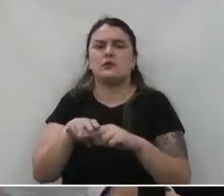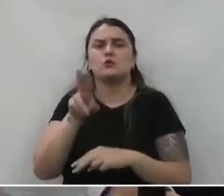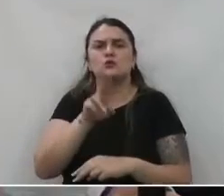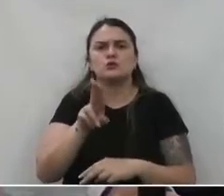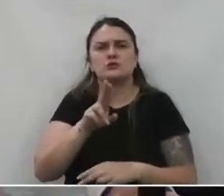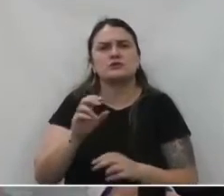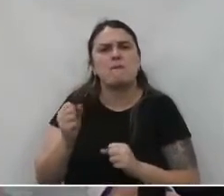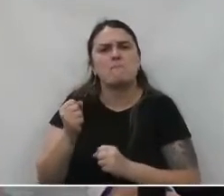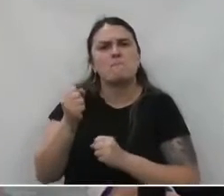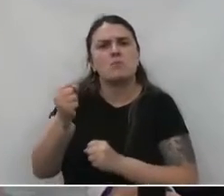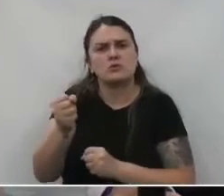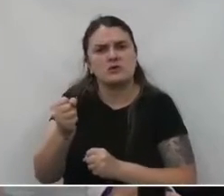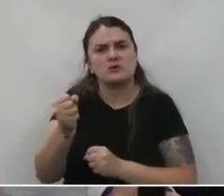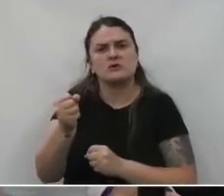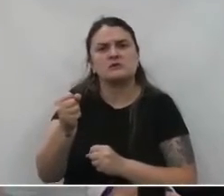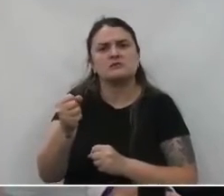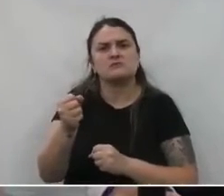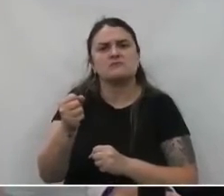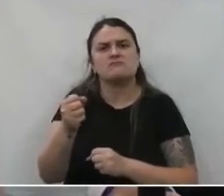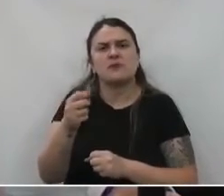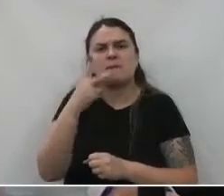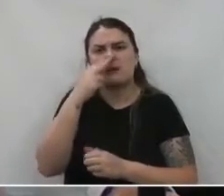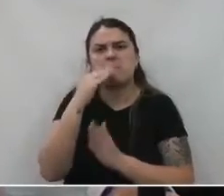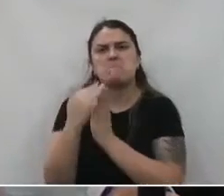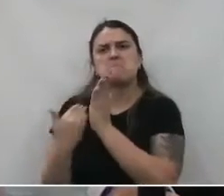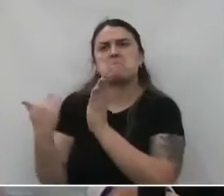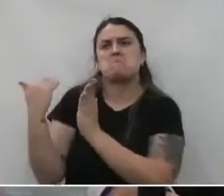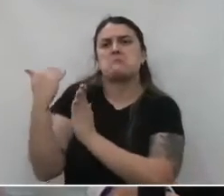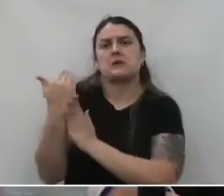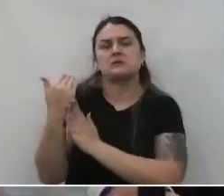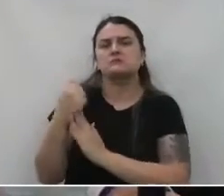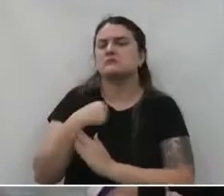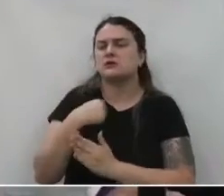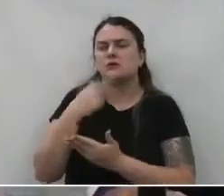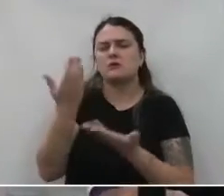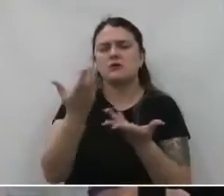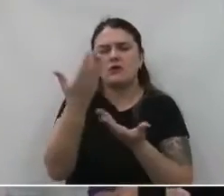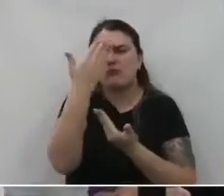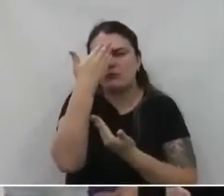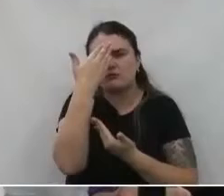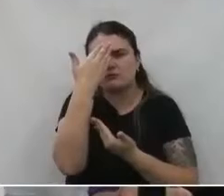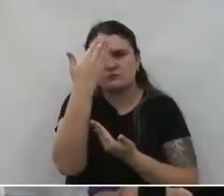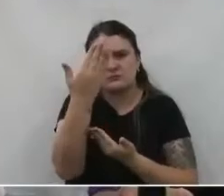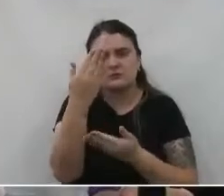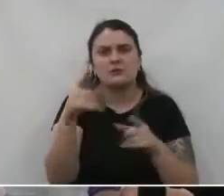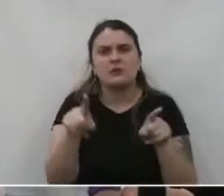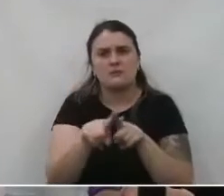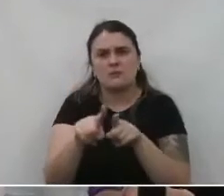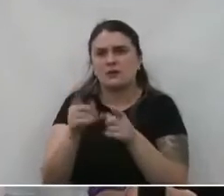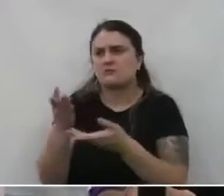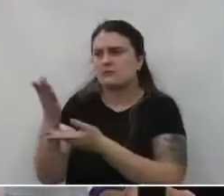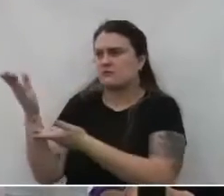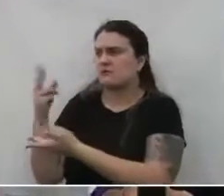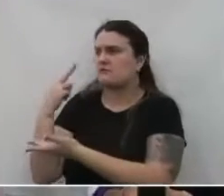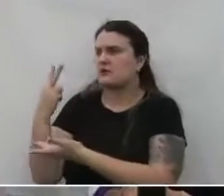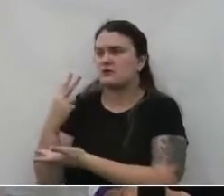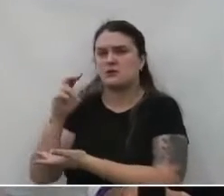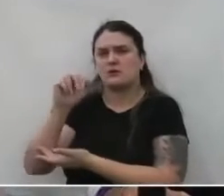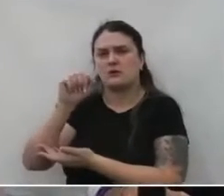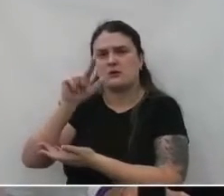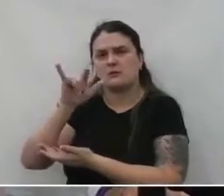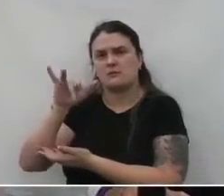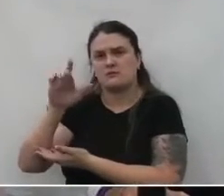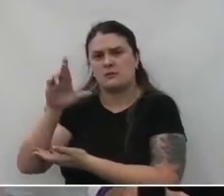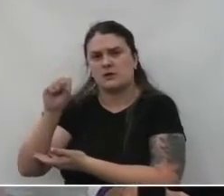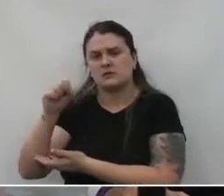usam o poder para se promover. Então, eu fico grato, grato também pelo Almires por fazer o convite e